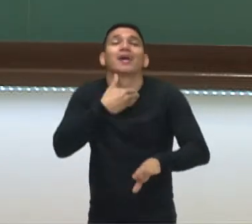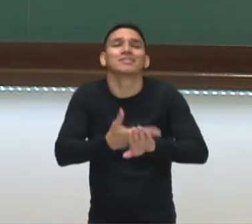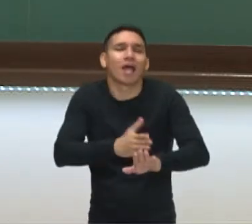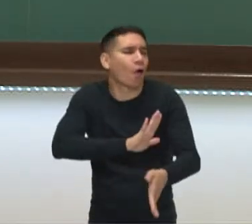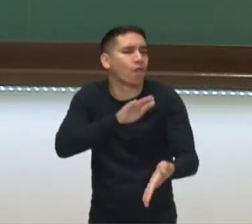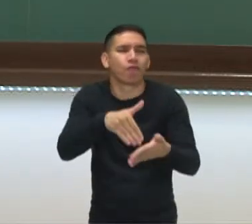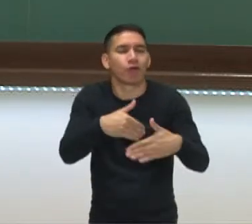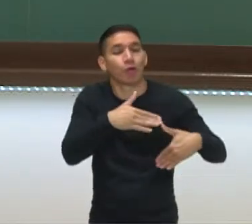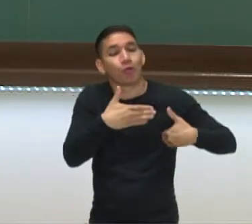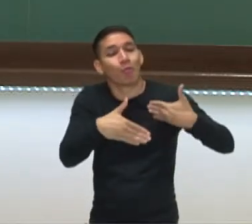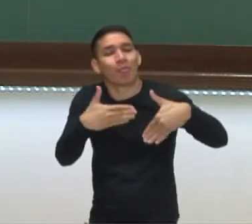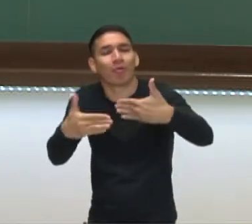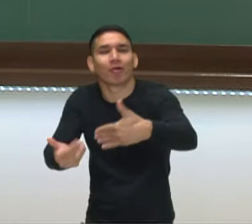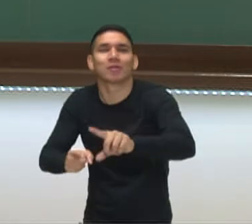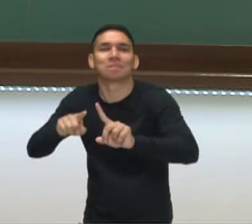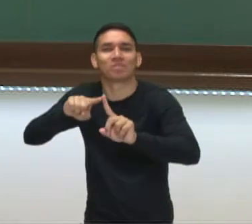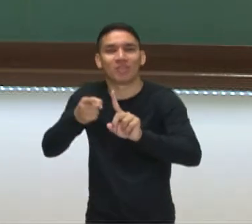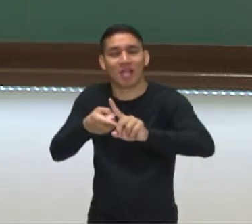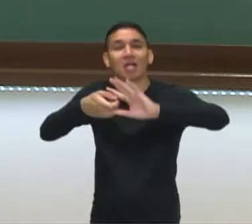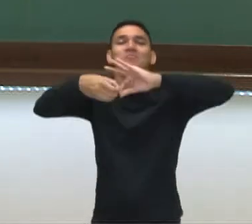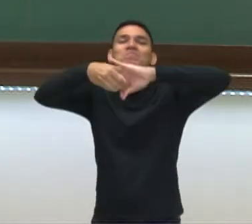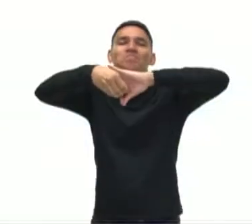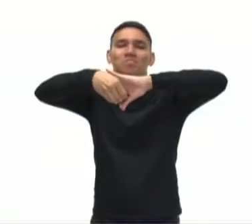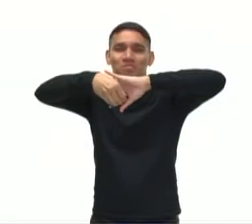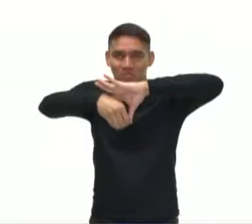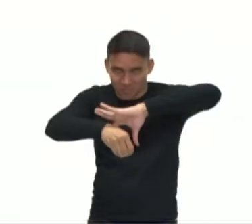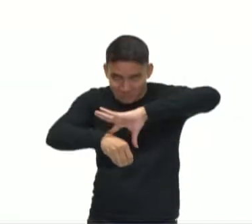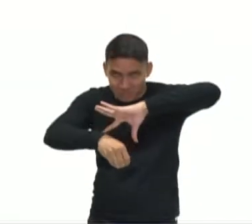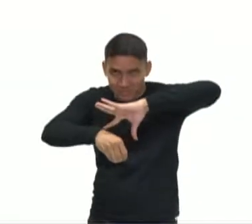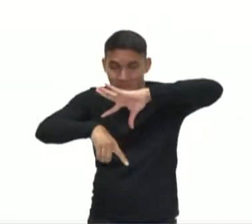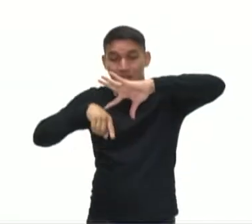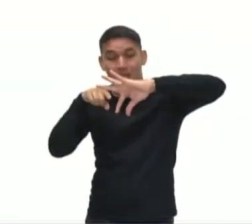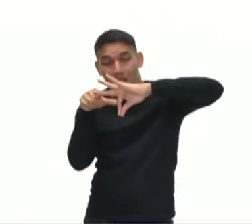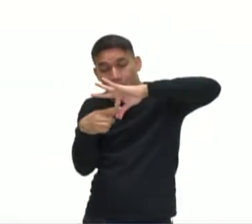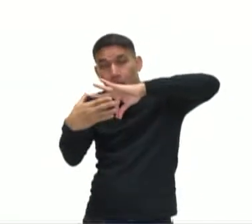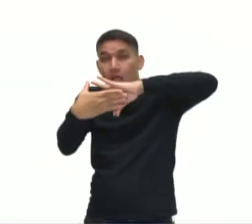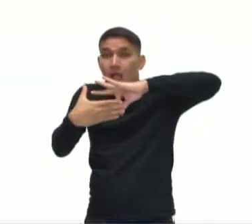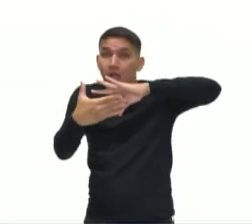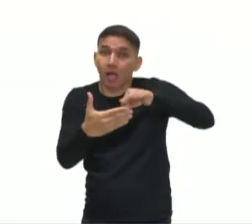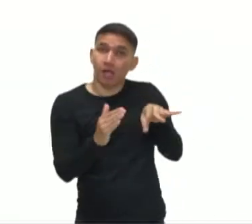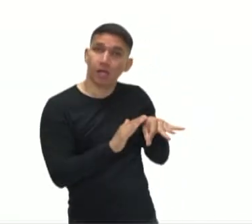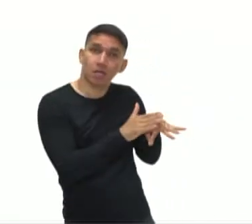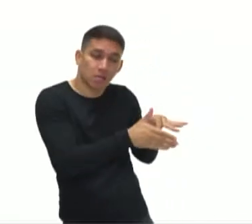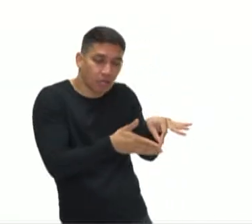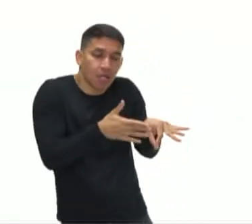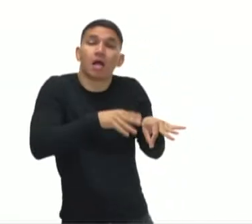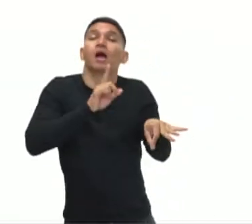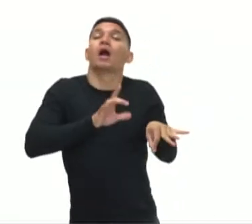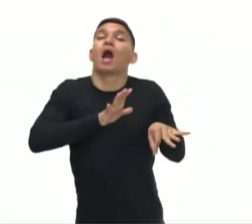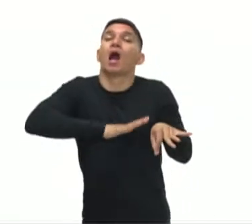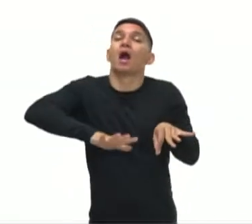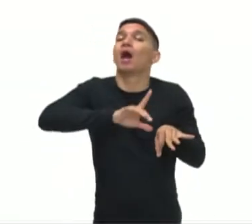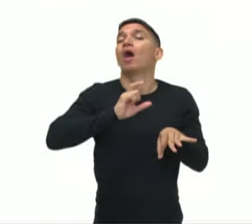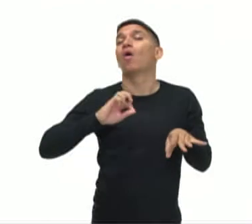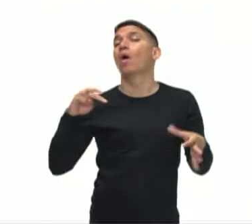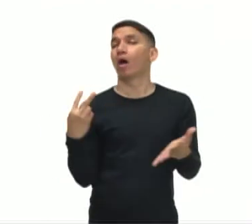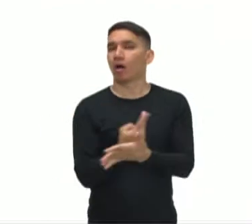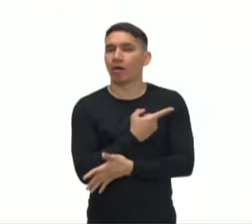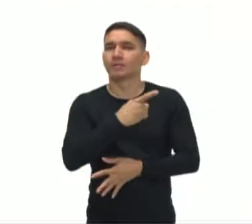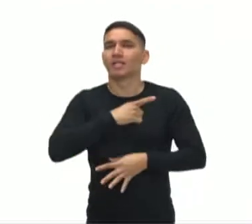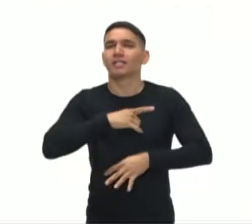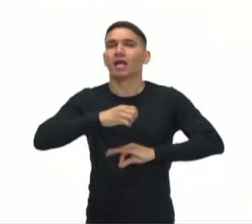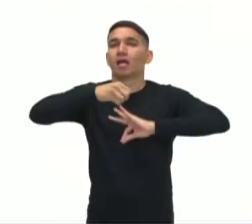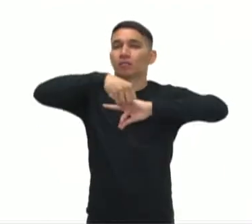do processo da gestação. E o canal vaginal. O canal vaginal é o canal por onde ocorre a